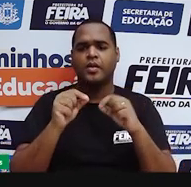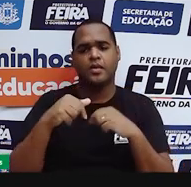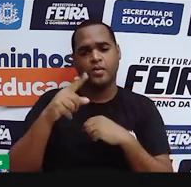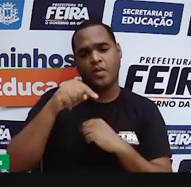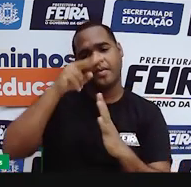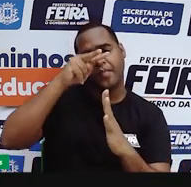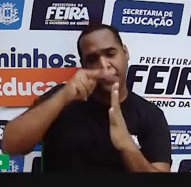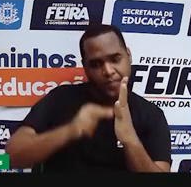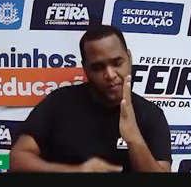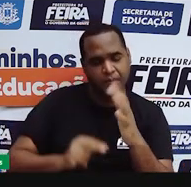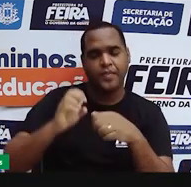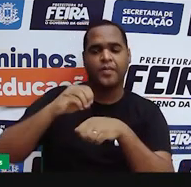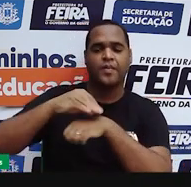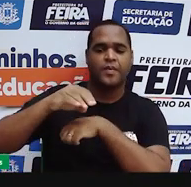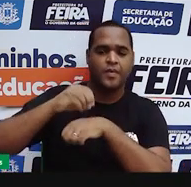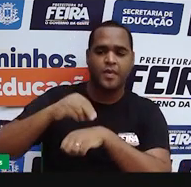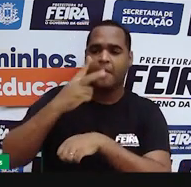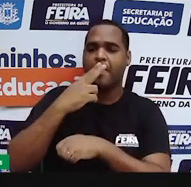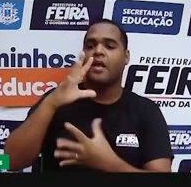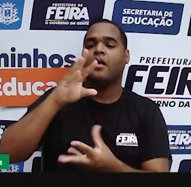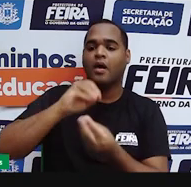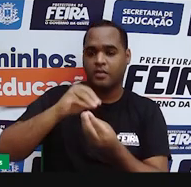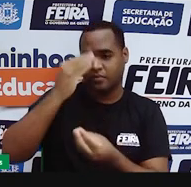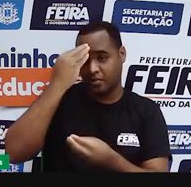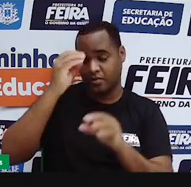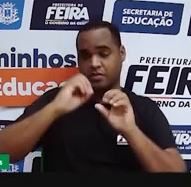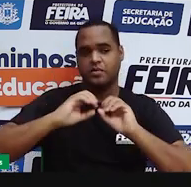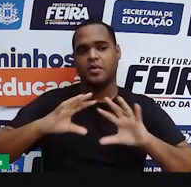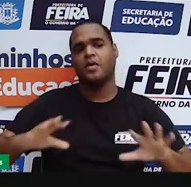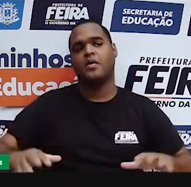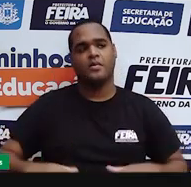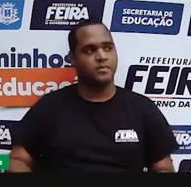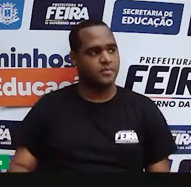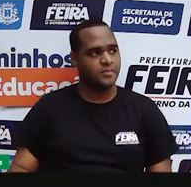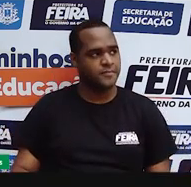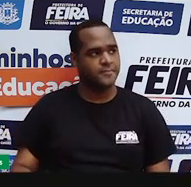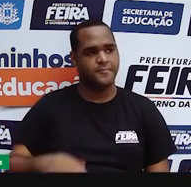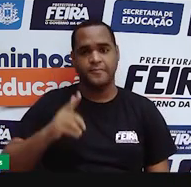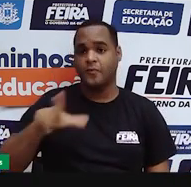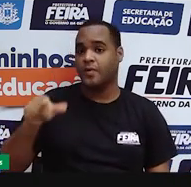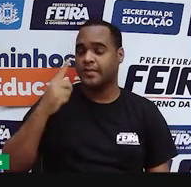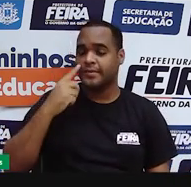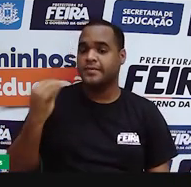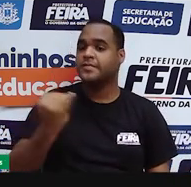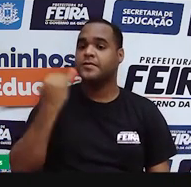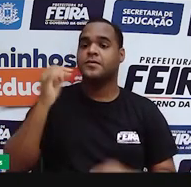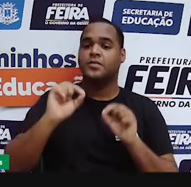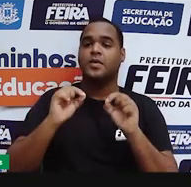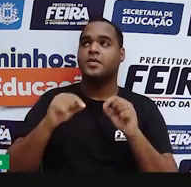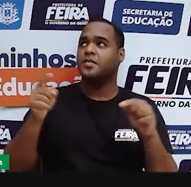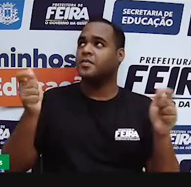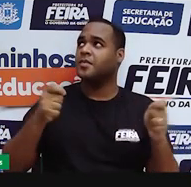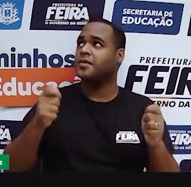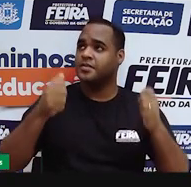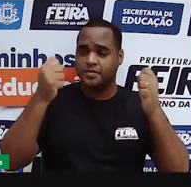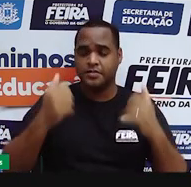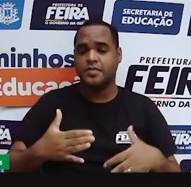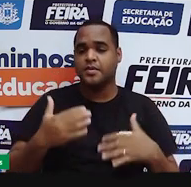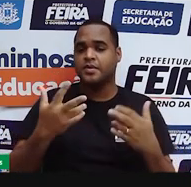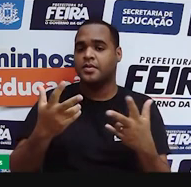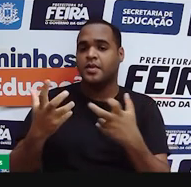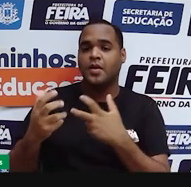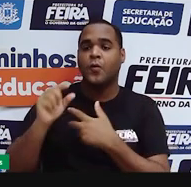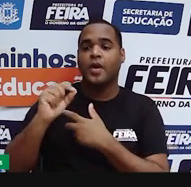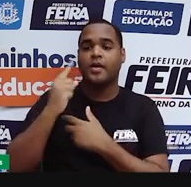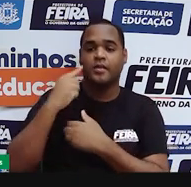informação para poder ter alguma conclusão sobre ela. Próximo, a gente pode checar os autores. Além de ver de onde veio aquela